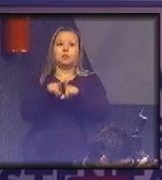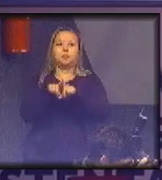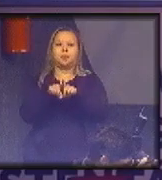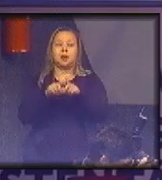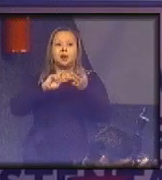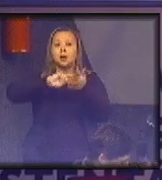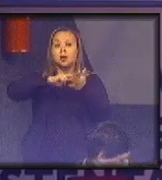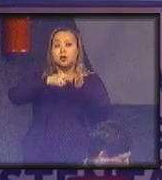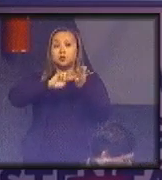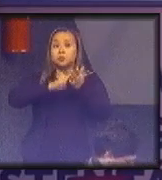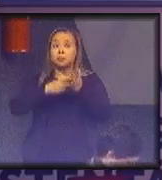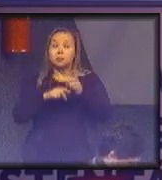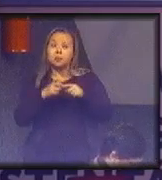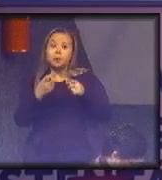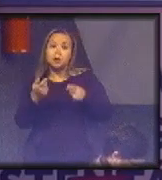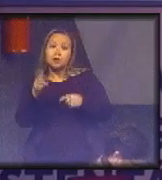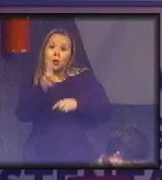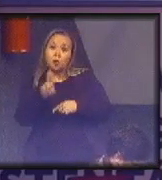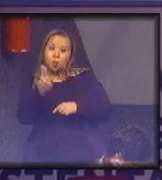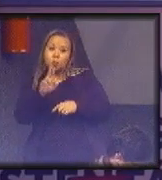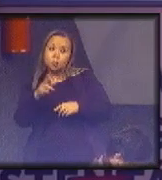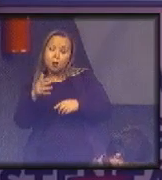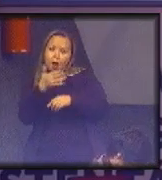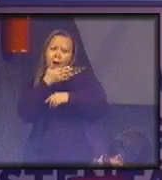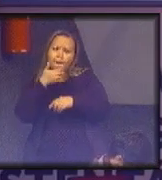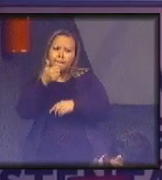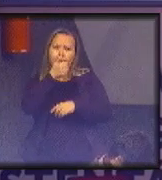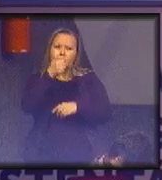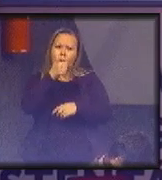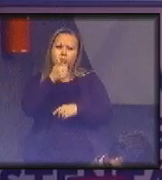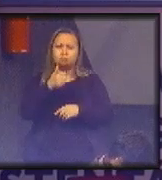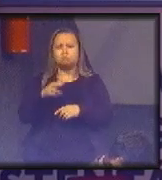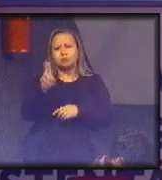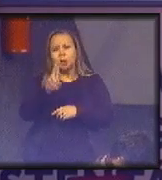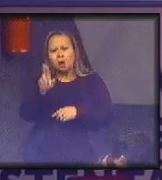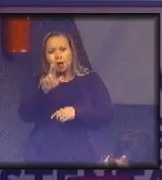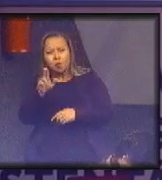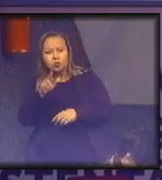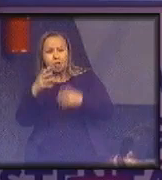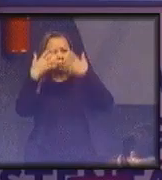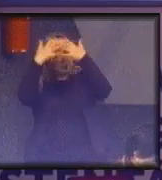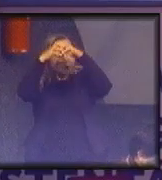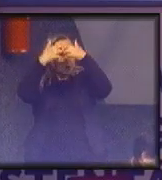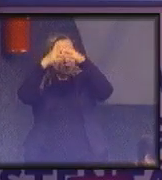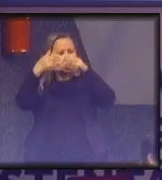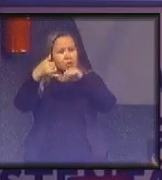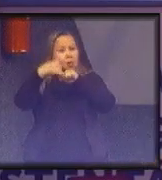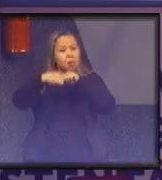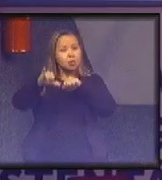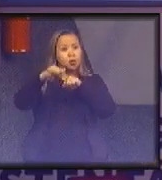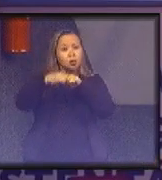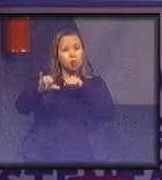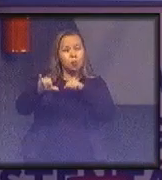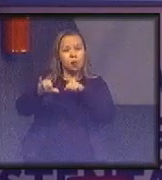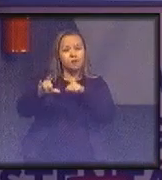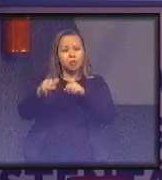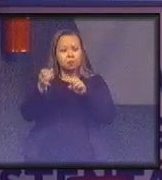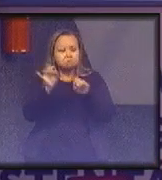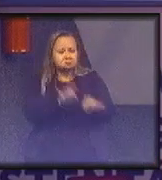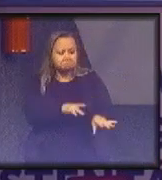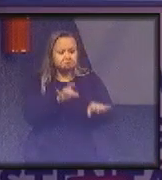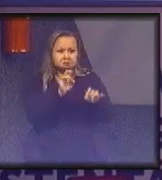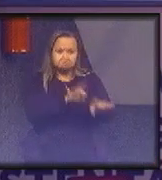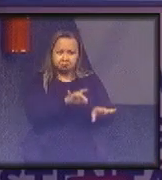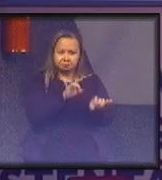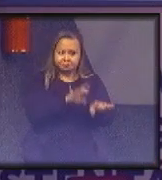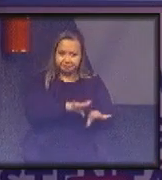Significa, portanto, consumir melhor, significa consumir diferente, significa evitar excessos, evitar desperdícios, para que